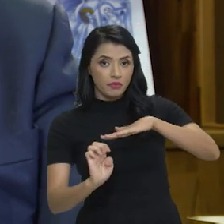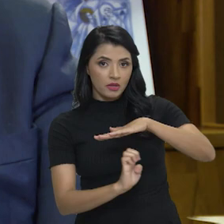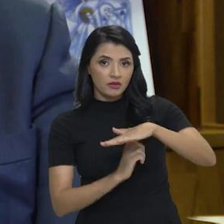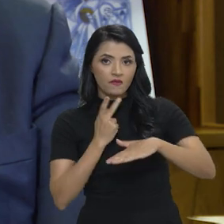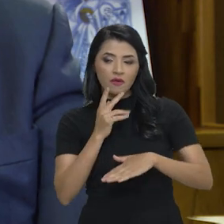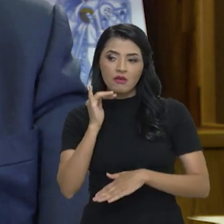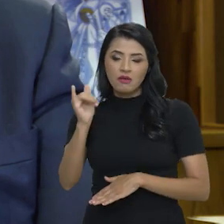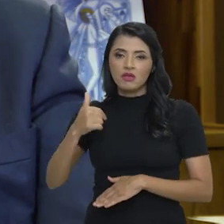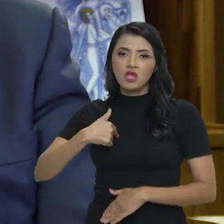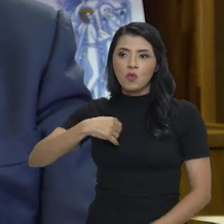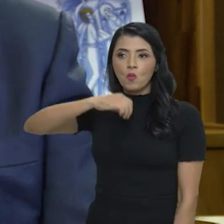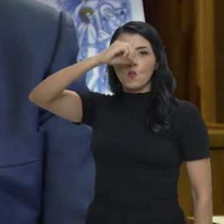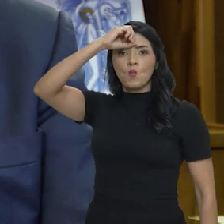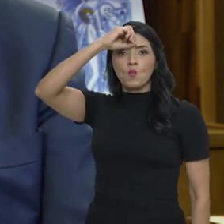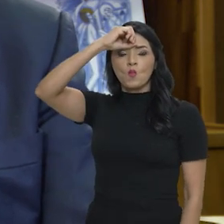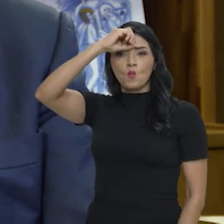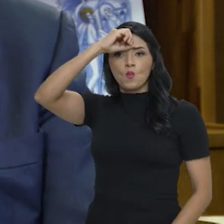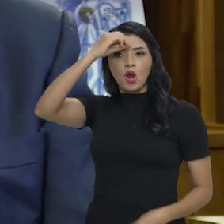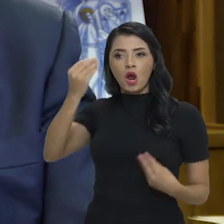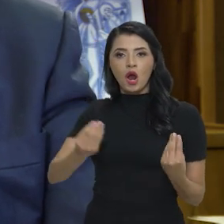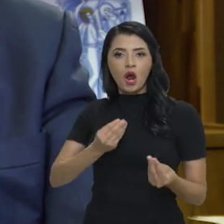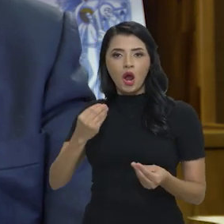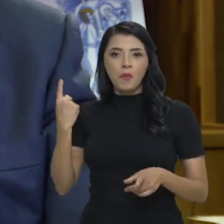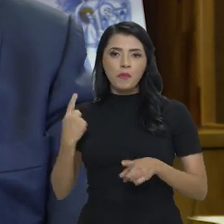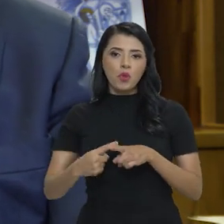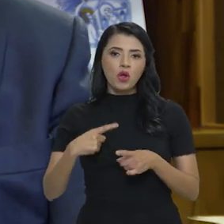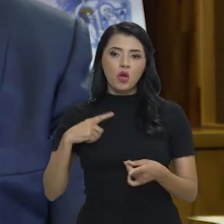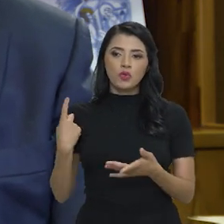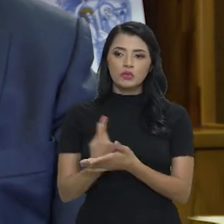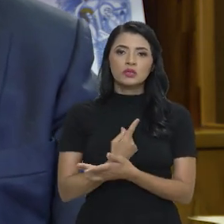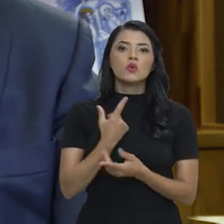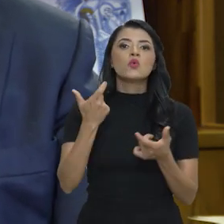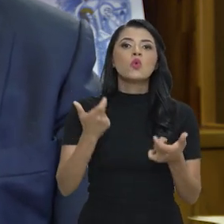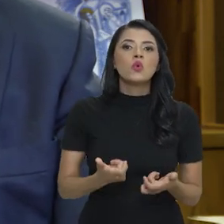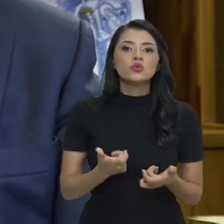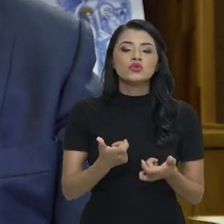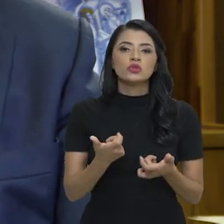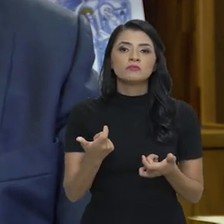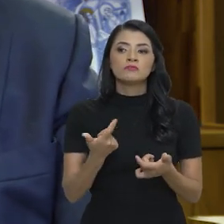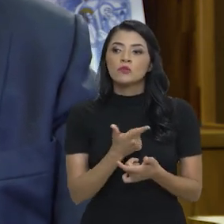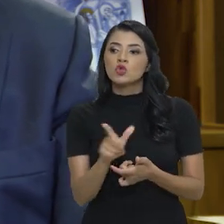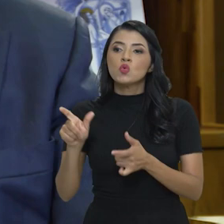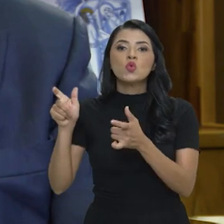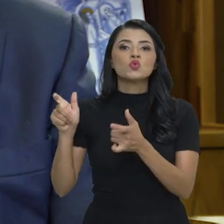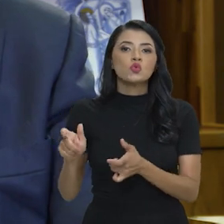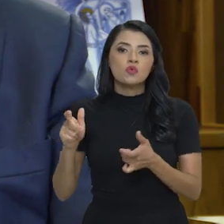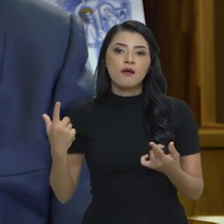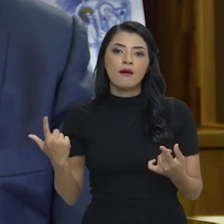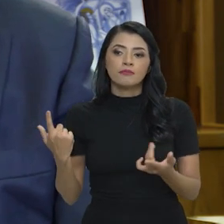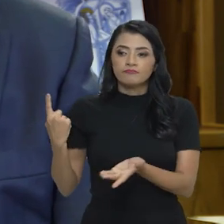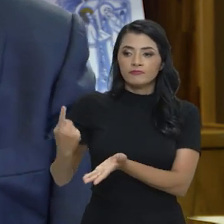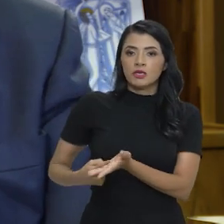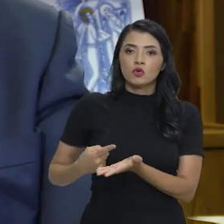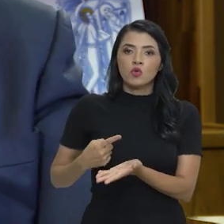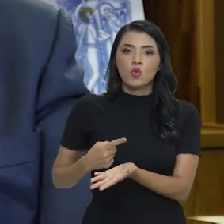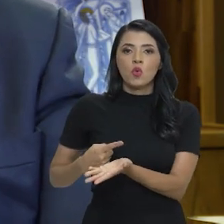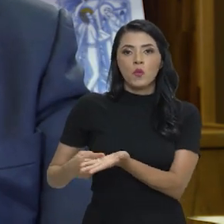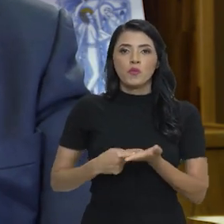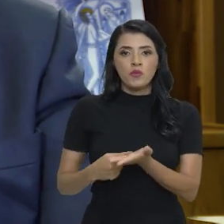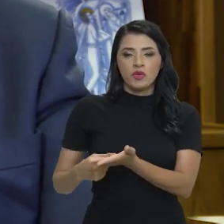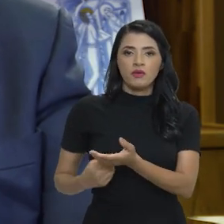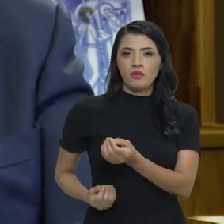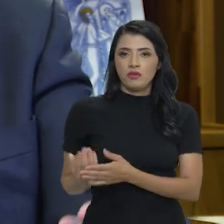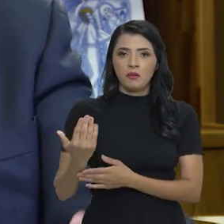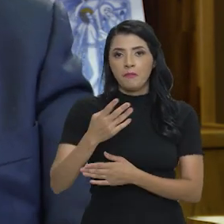por exemplo, não pode dizer, aí eu não sabia, porque foi cometido no elo, outro elo da cadeia